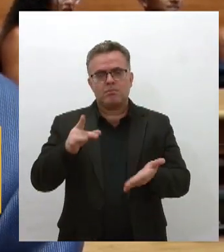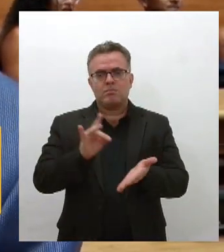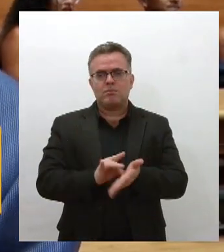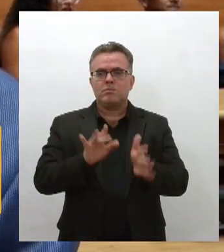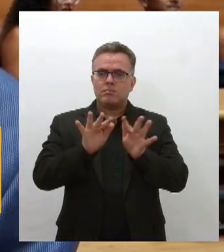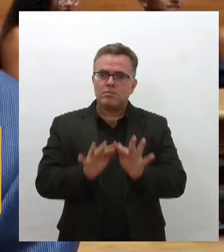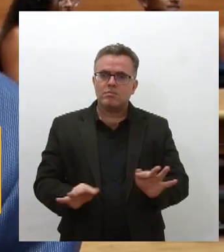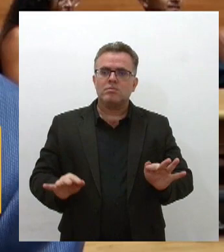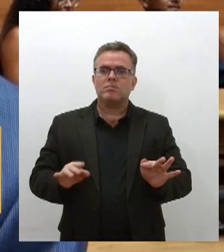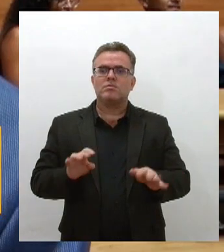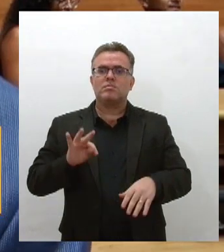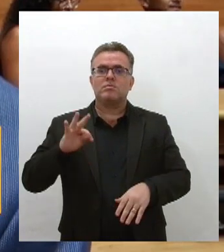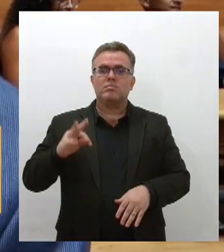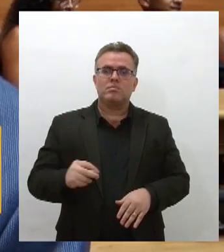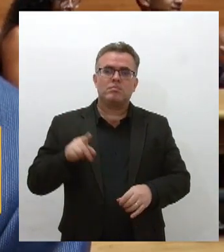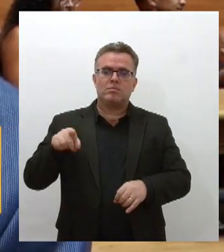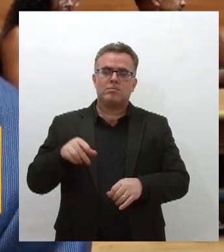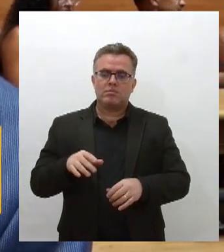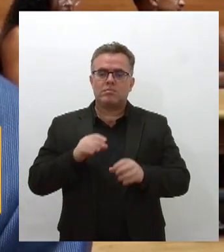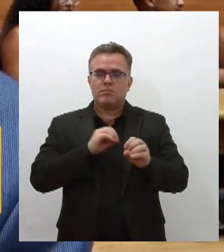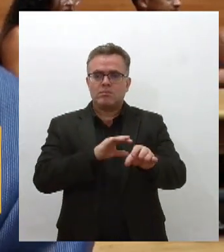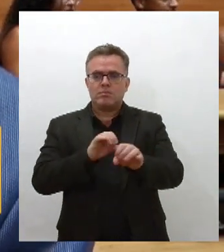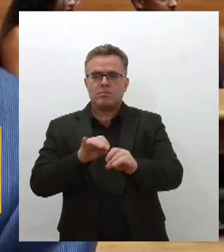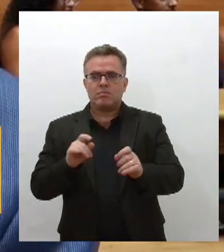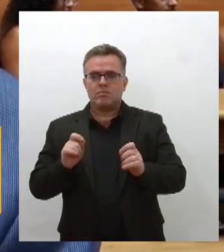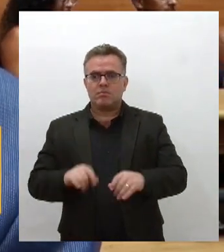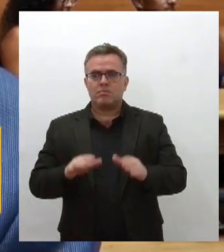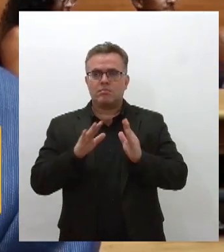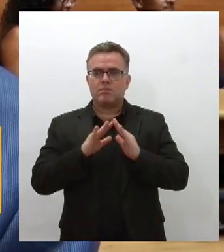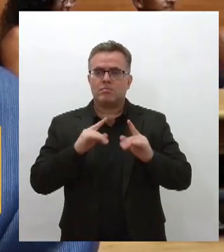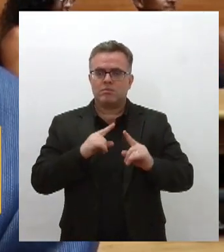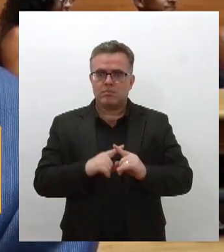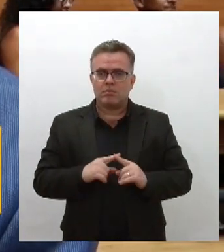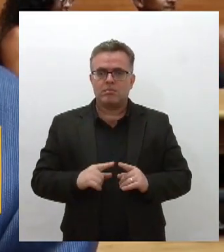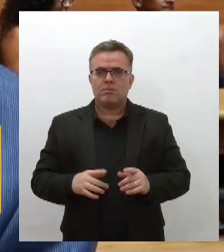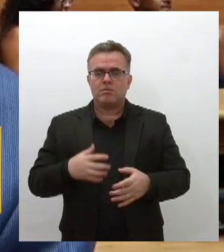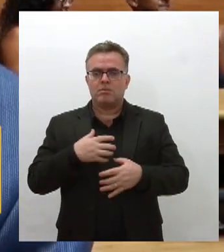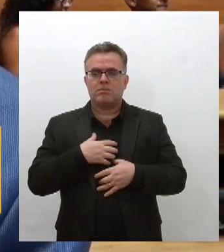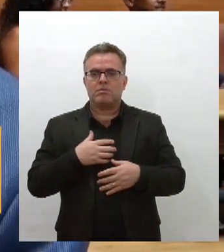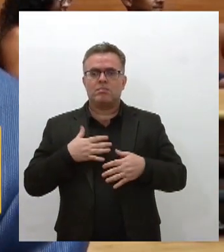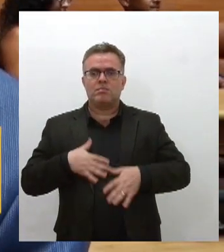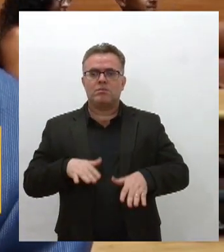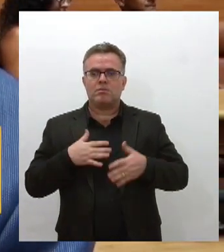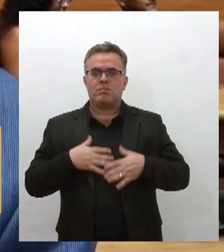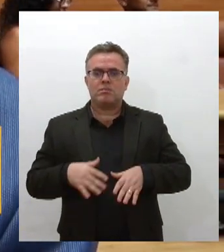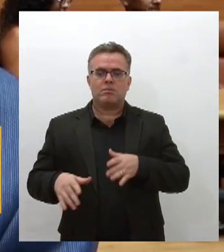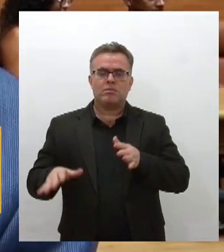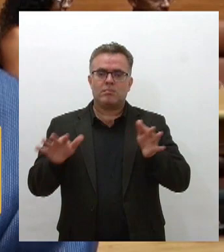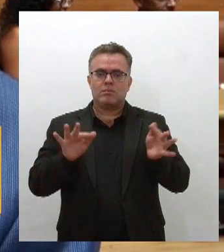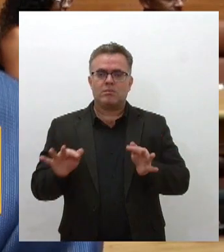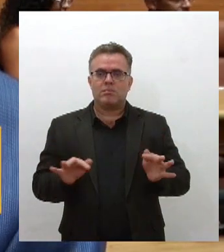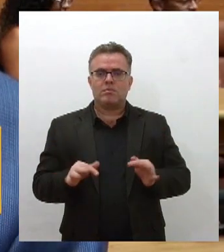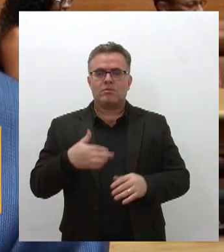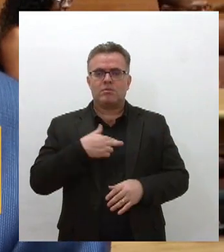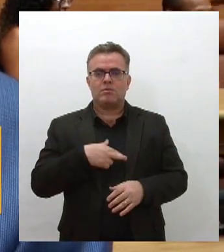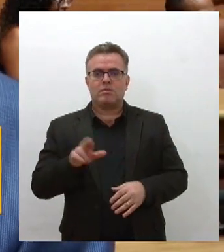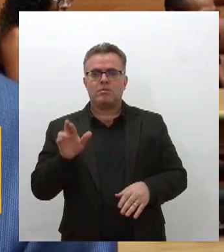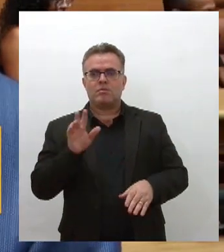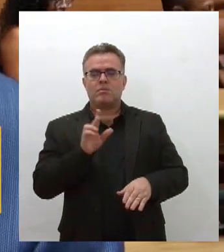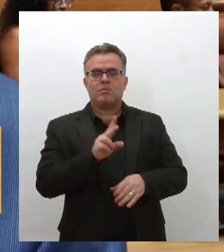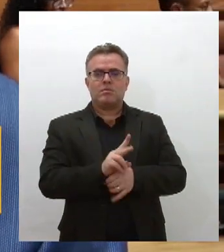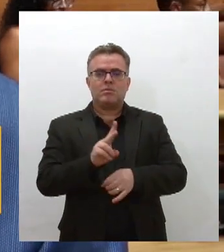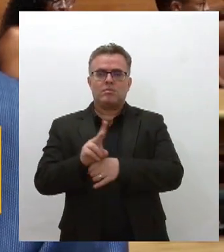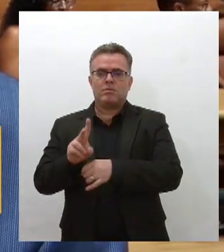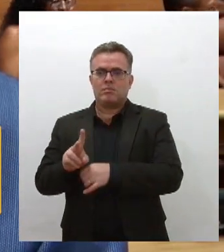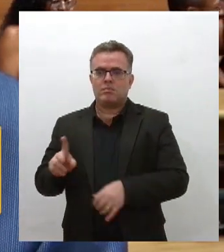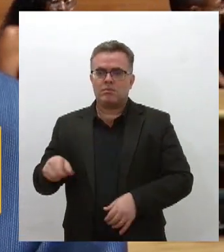transmite na sua igreja para que possamos ter um povo melhor um povo mais tranquilo que a religião é uma coisa fundamental na vida